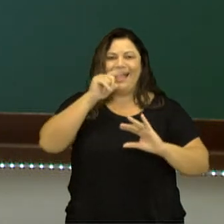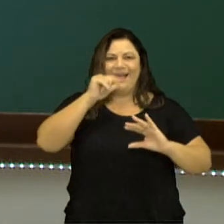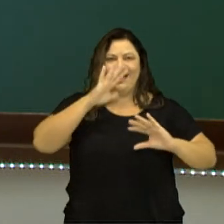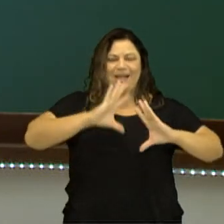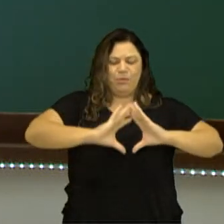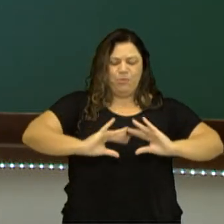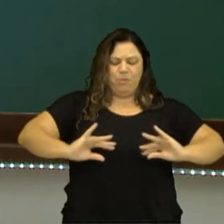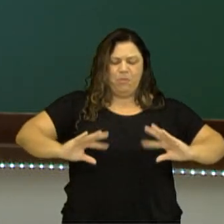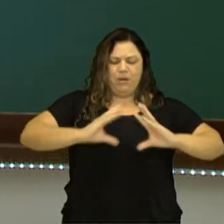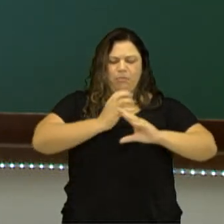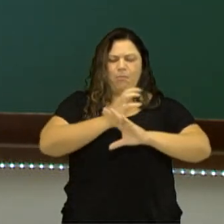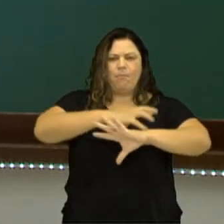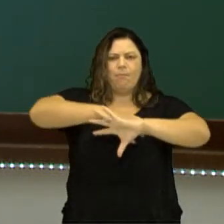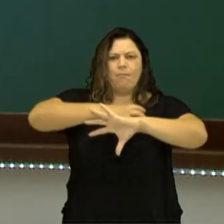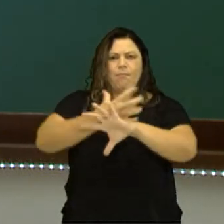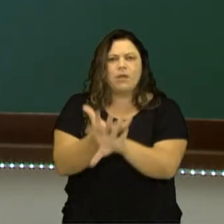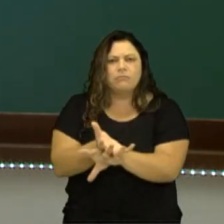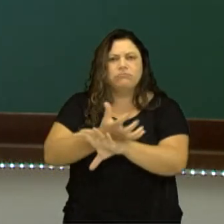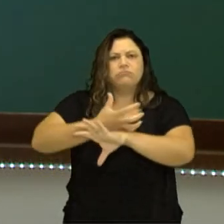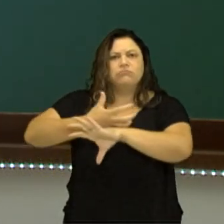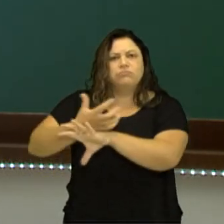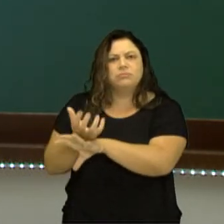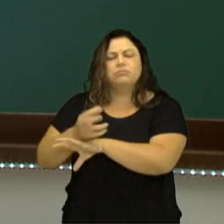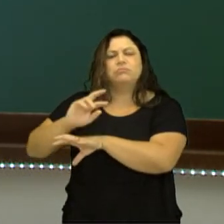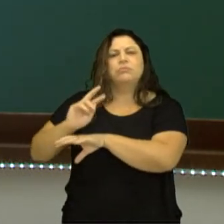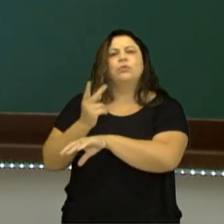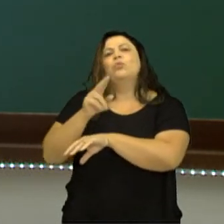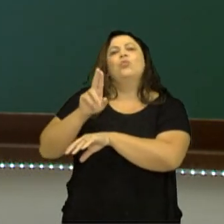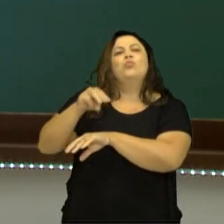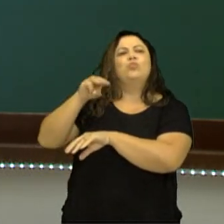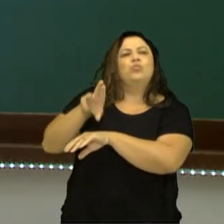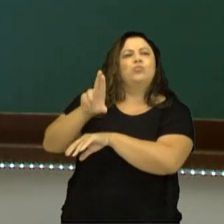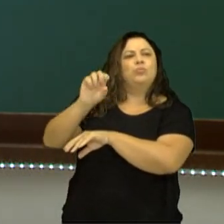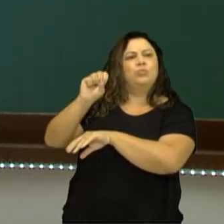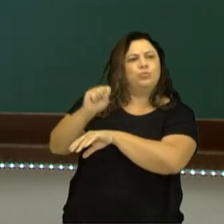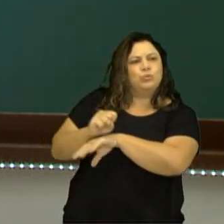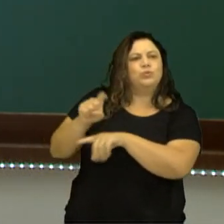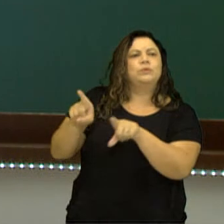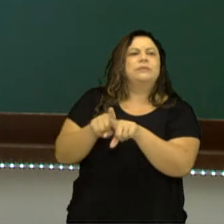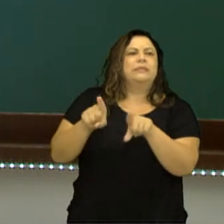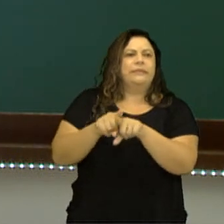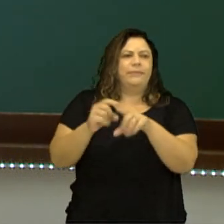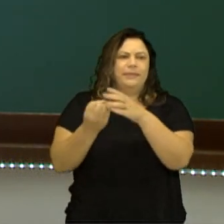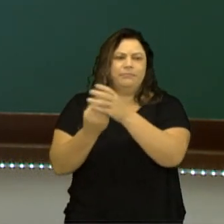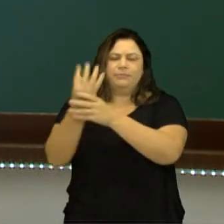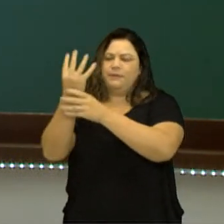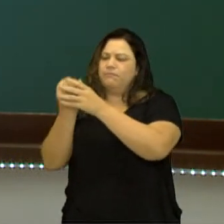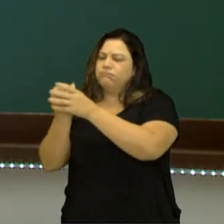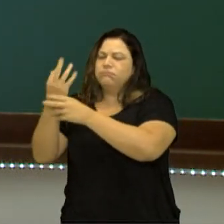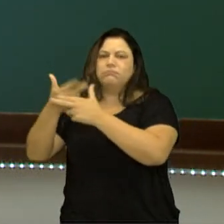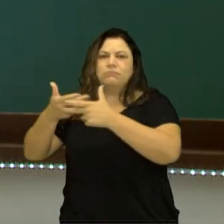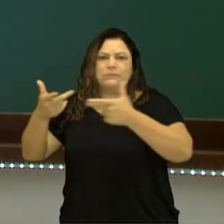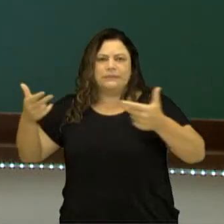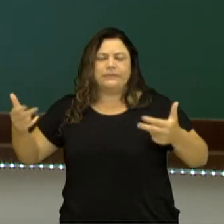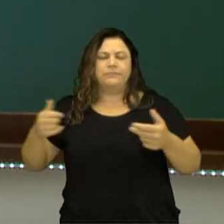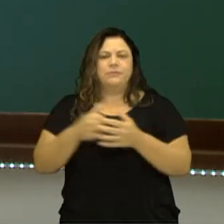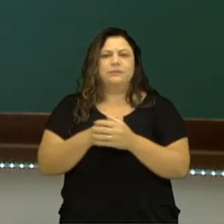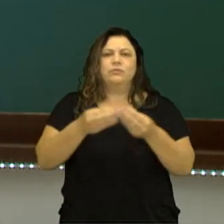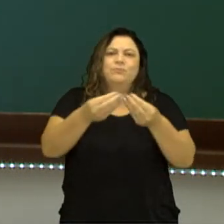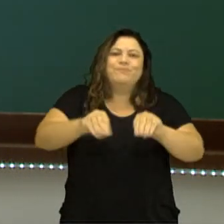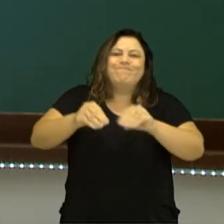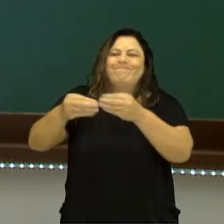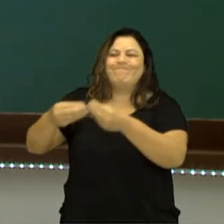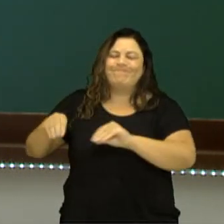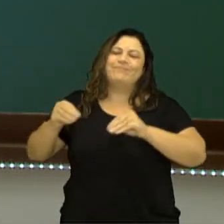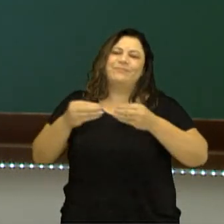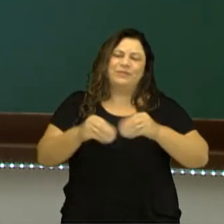encontramos nele, e a quantidade de húmus, que é uma matéria nutritiva que vai fazer as plantas crescerem. Além de prejudicar os seres que